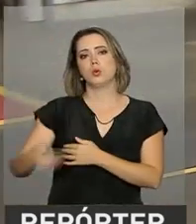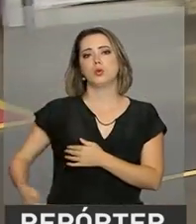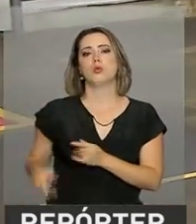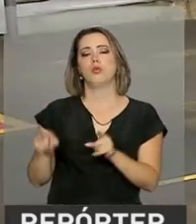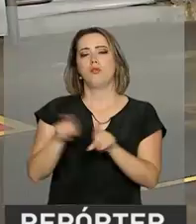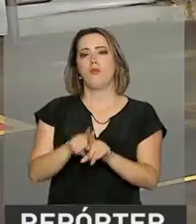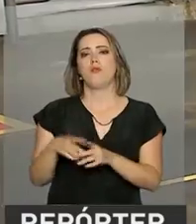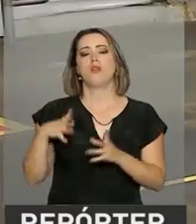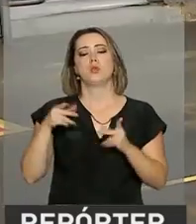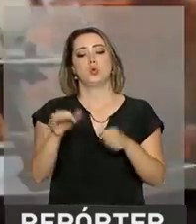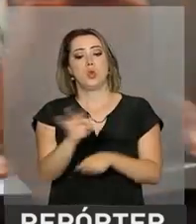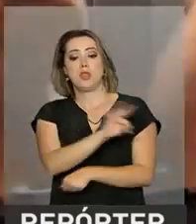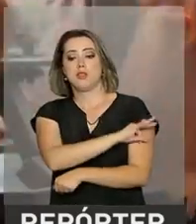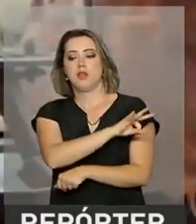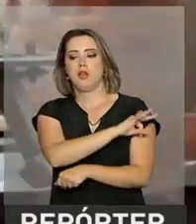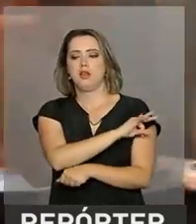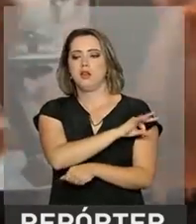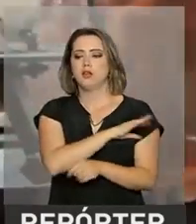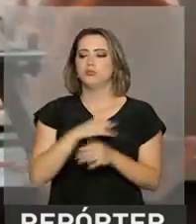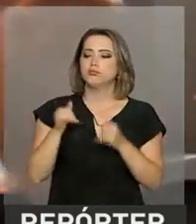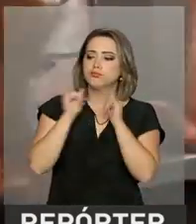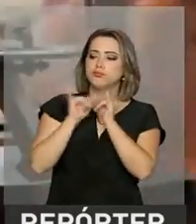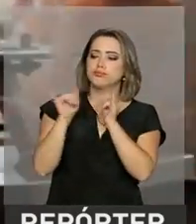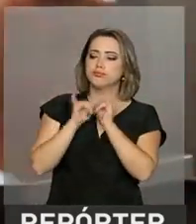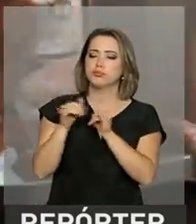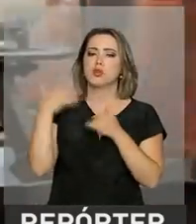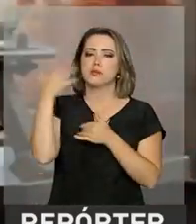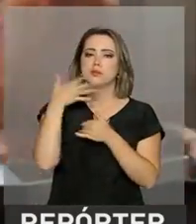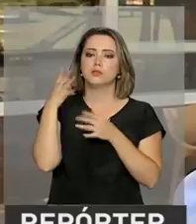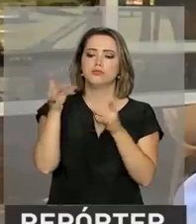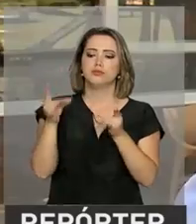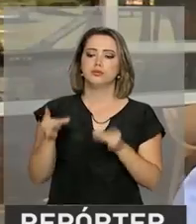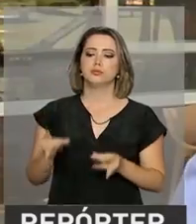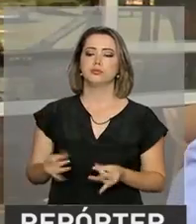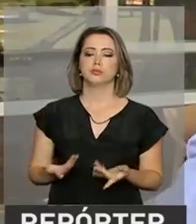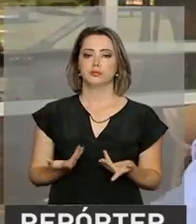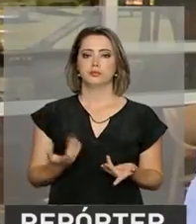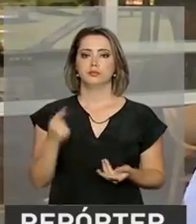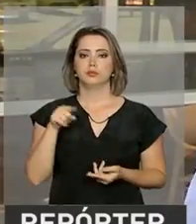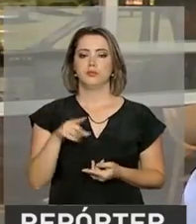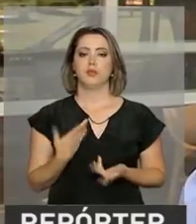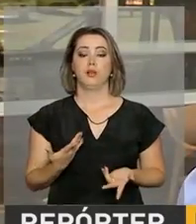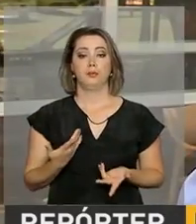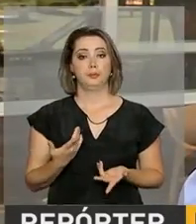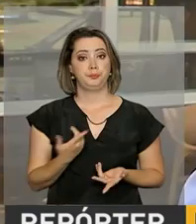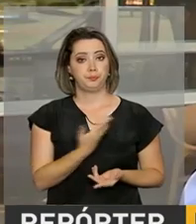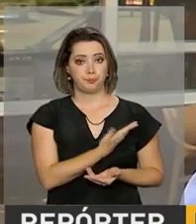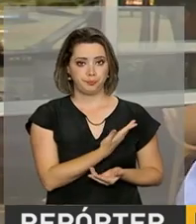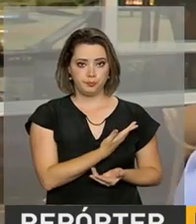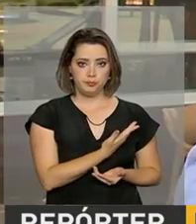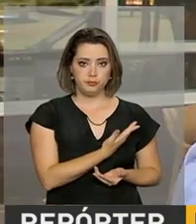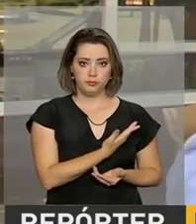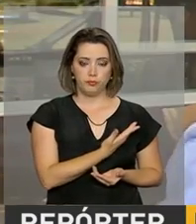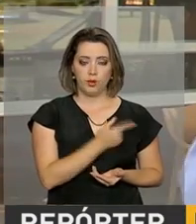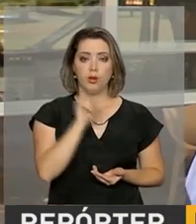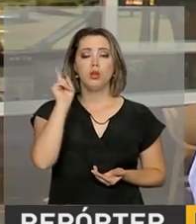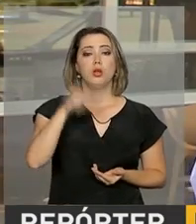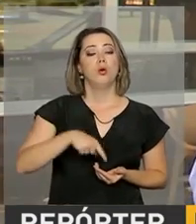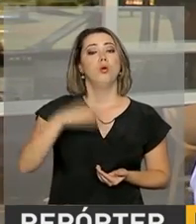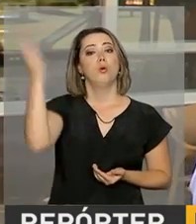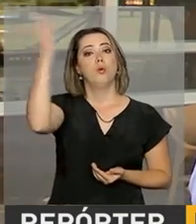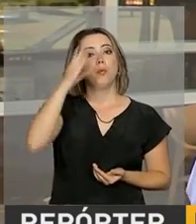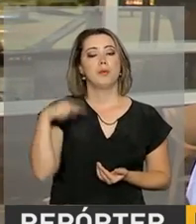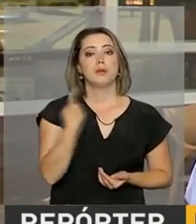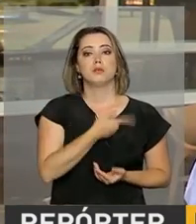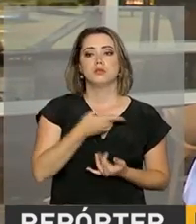informações técnicas transmitidas pelas autoridades brasileiras. Exor foram as explicações que o Brasil deu, a forma como nós